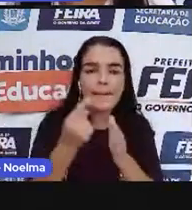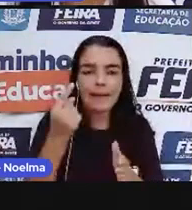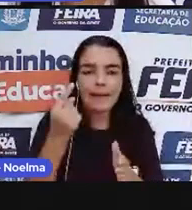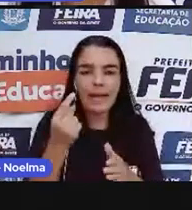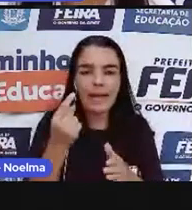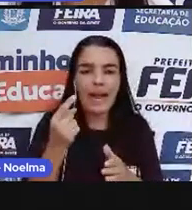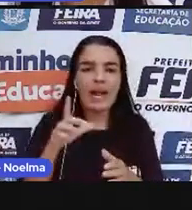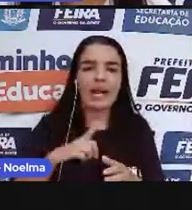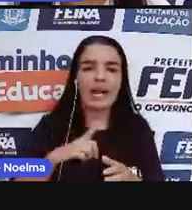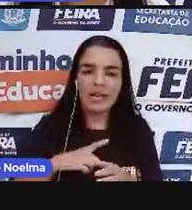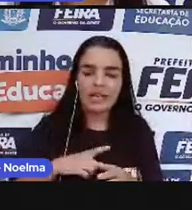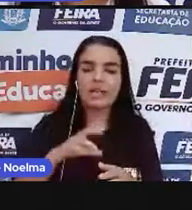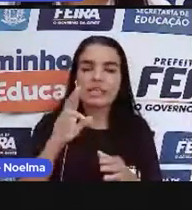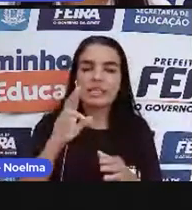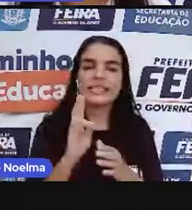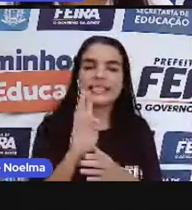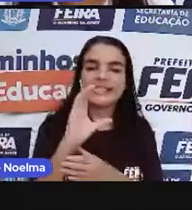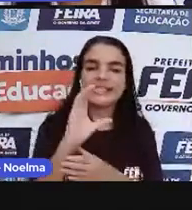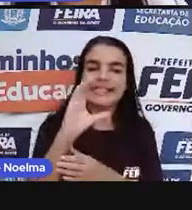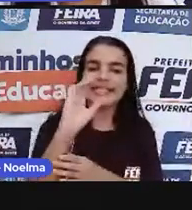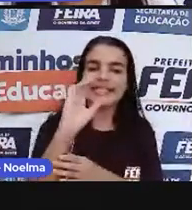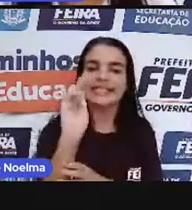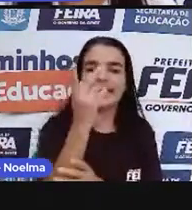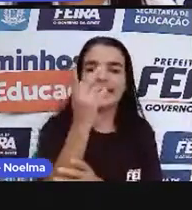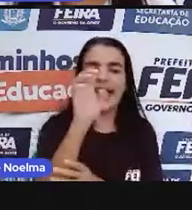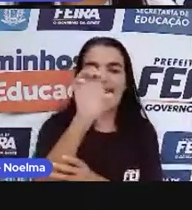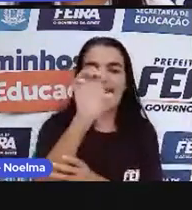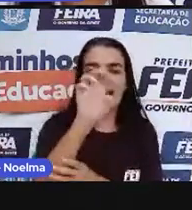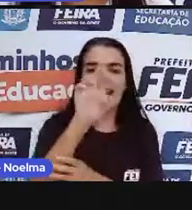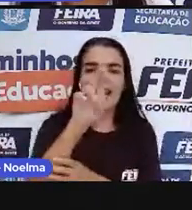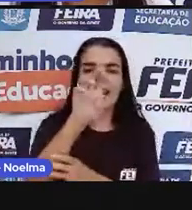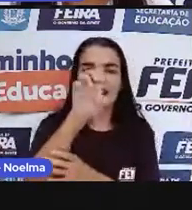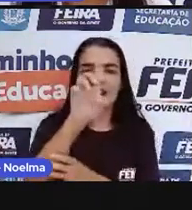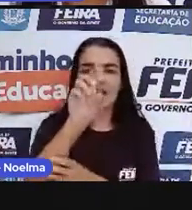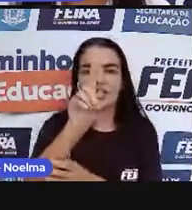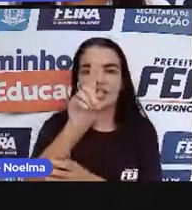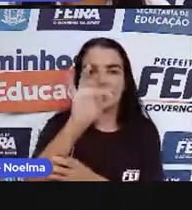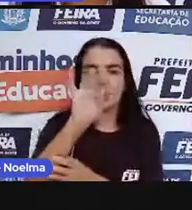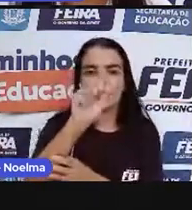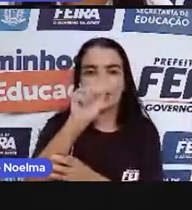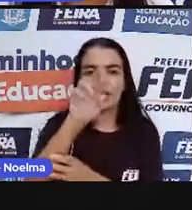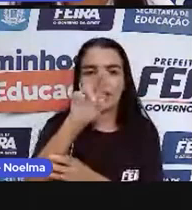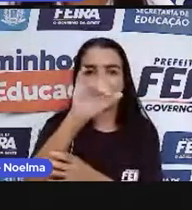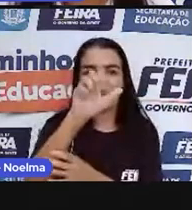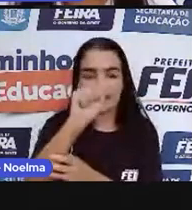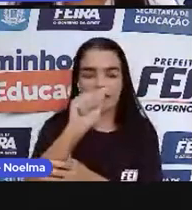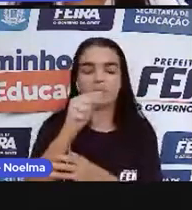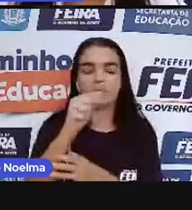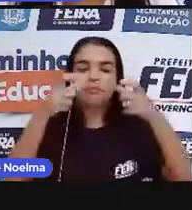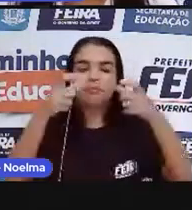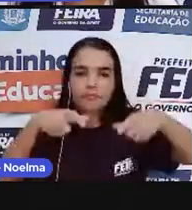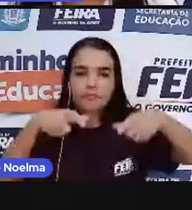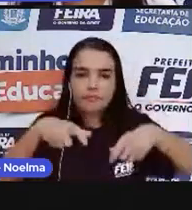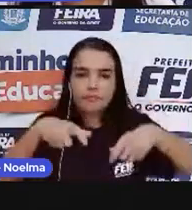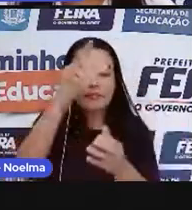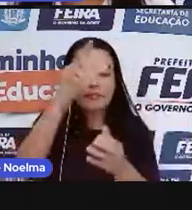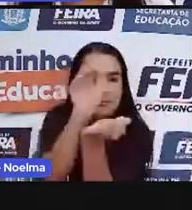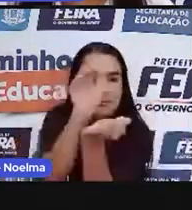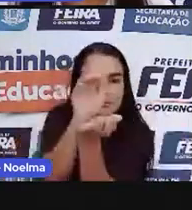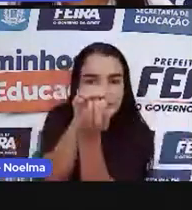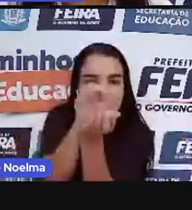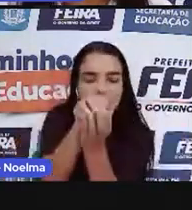Vicente e foi justamente ali onde se iniciou o ciclo da cana-de-açúcar. Foi a primeira atividade